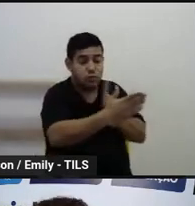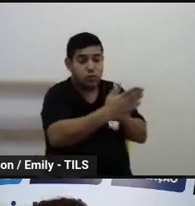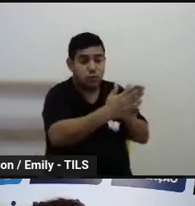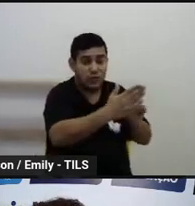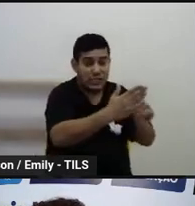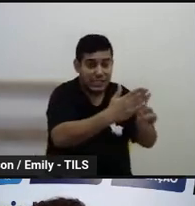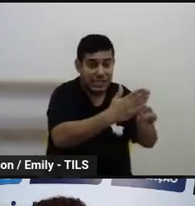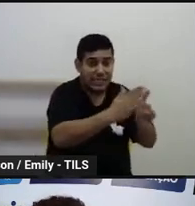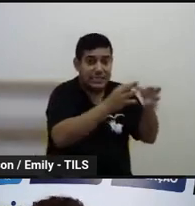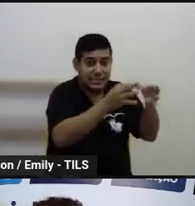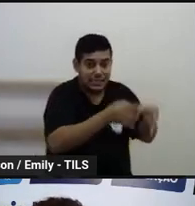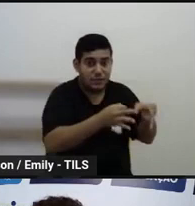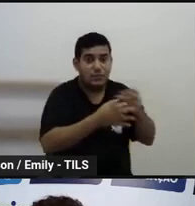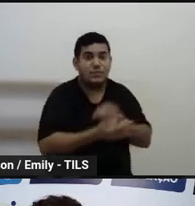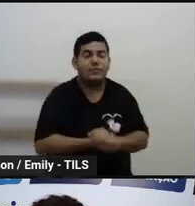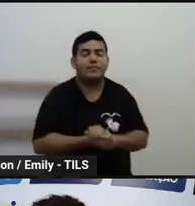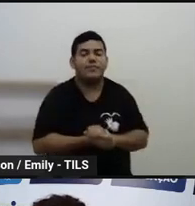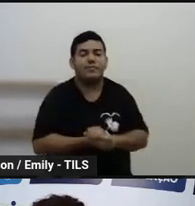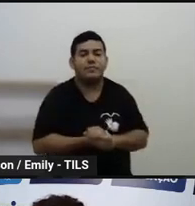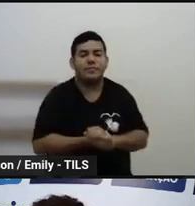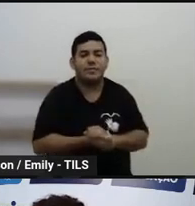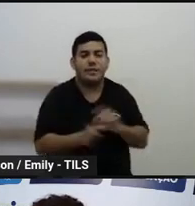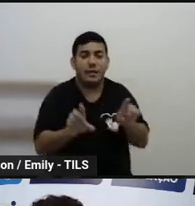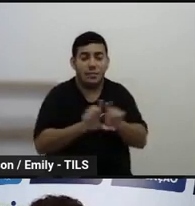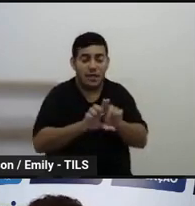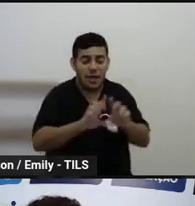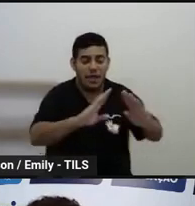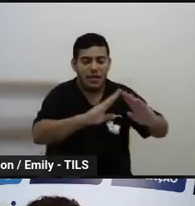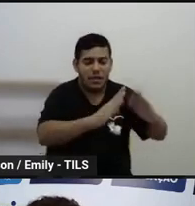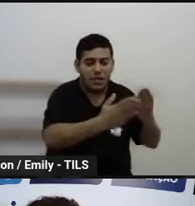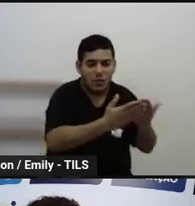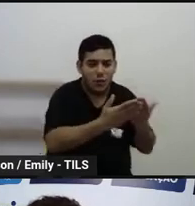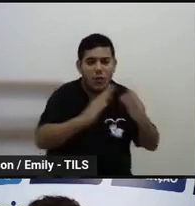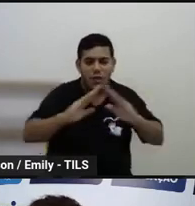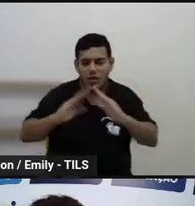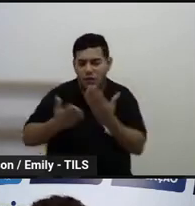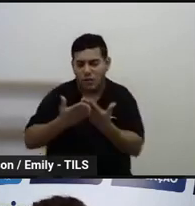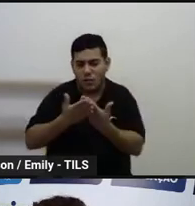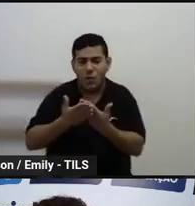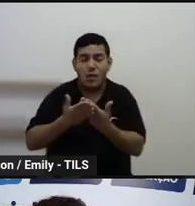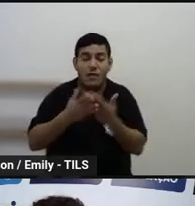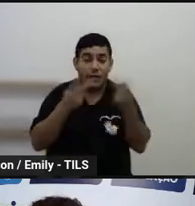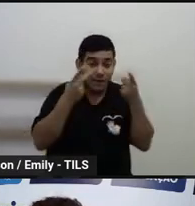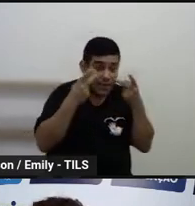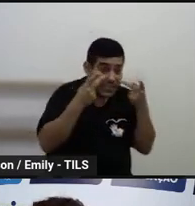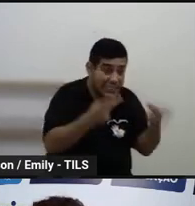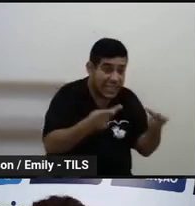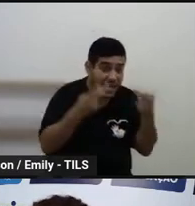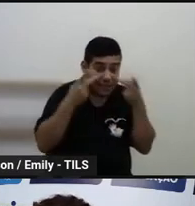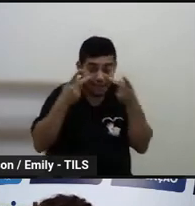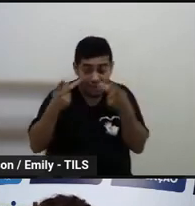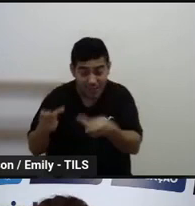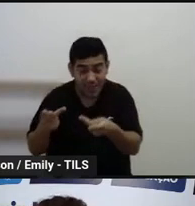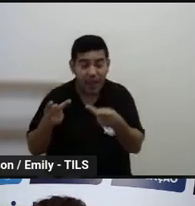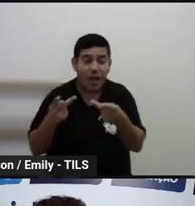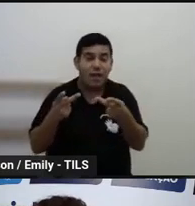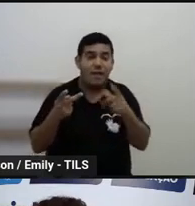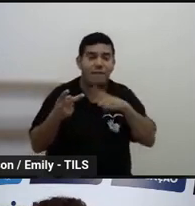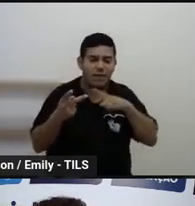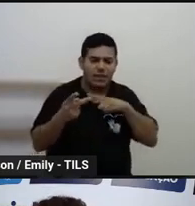acompanhamento. As escolas serão sistematicamente visitadas. Haverá